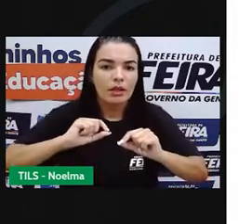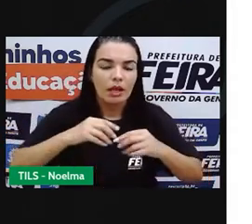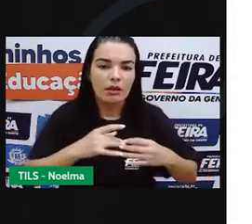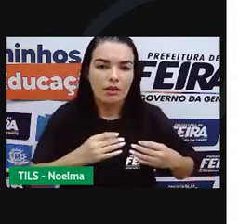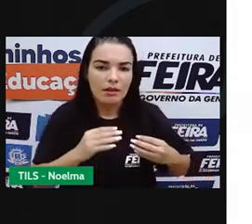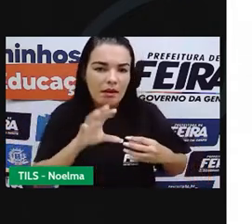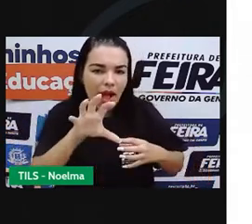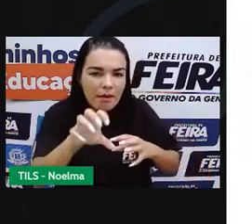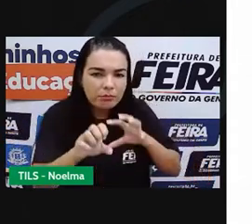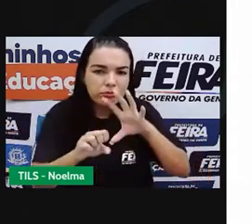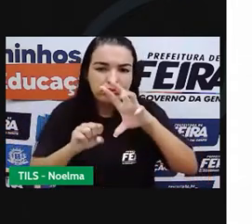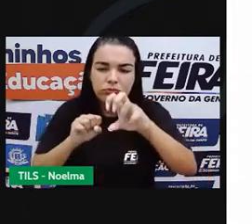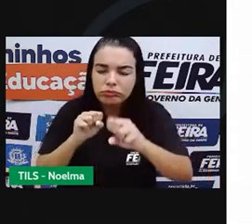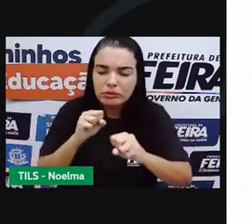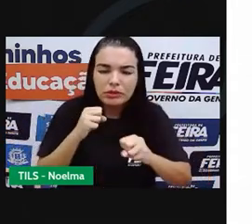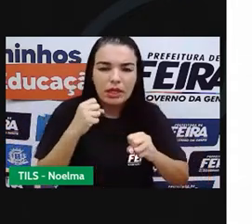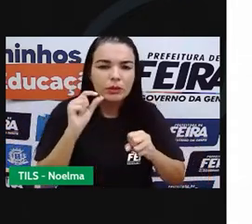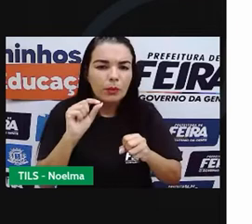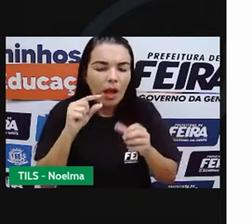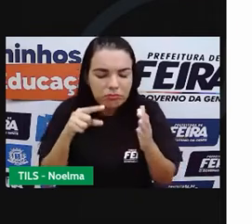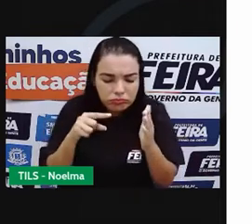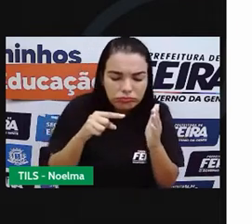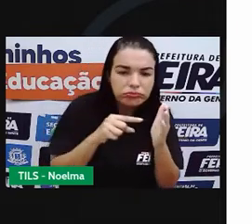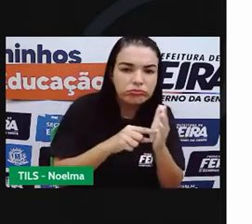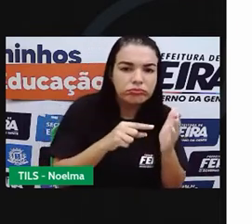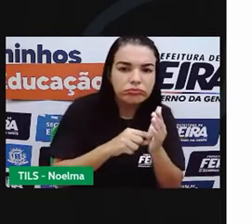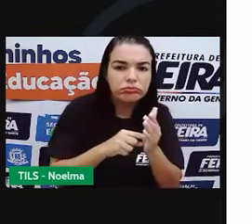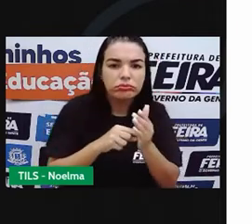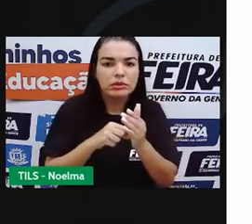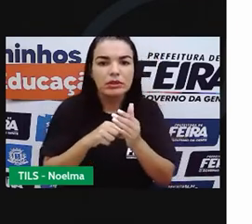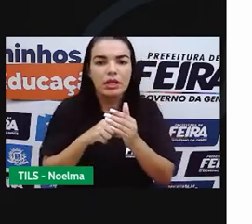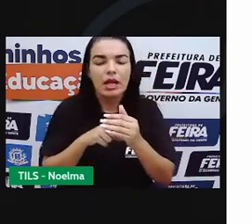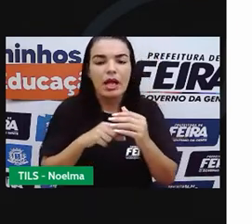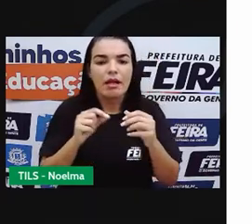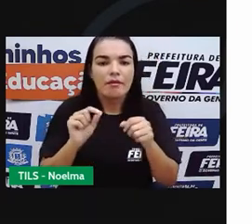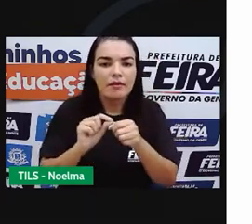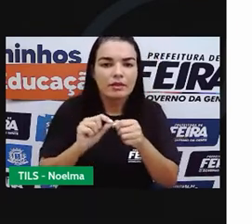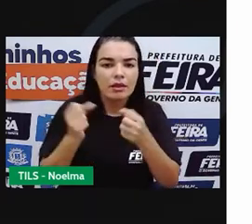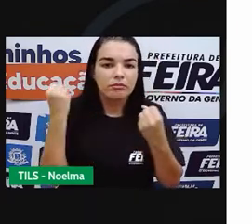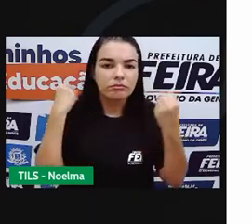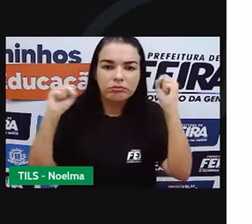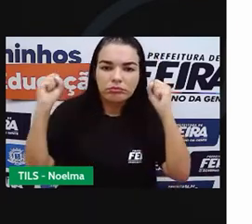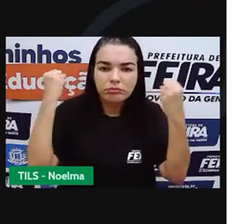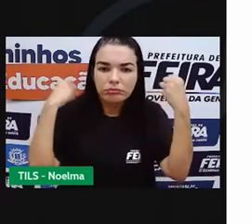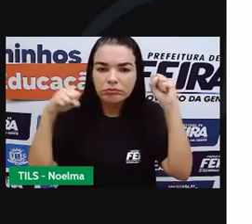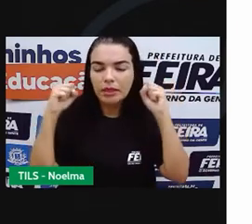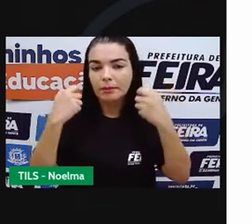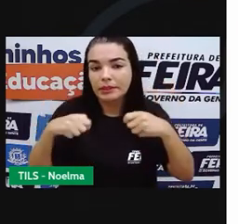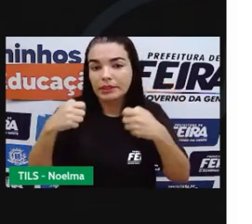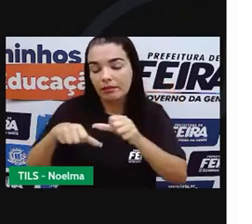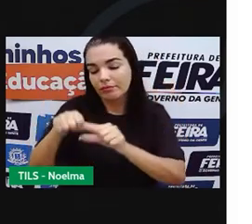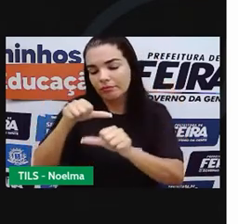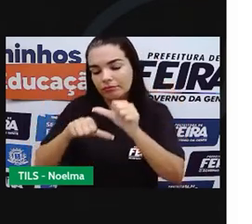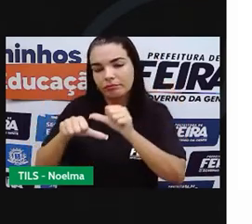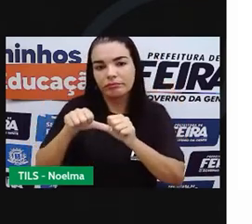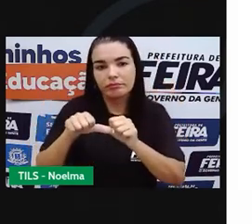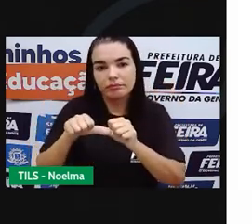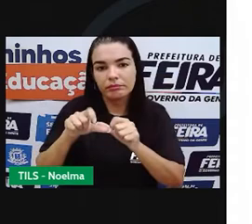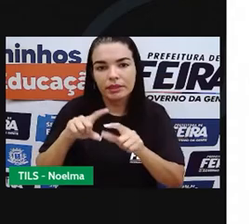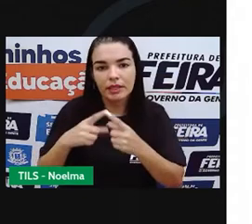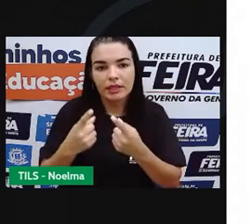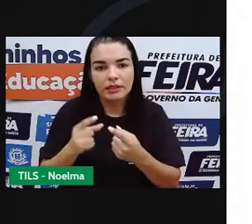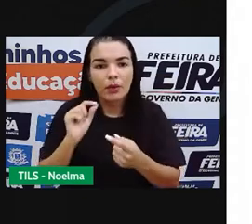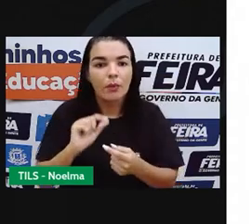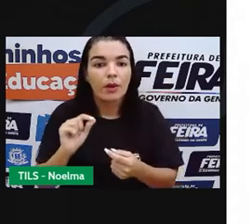por vômitos ou exercícios excessivos reverter essa situação. E assim, como eu não vomitava